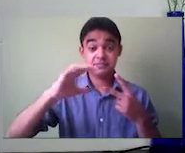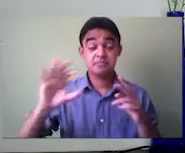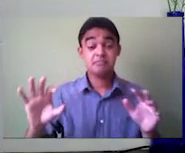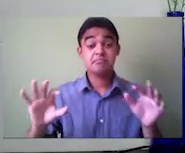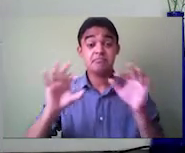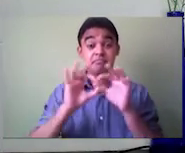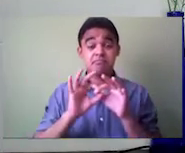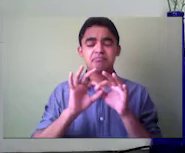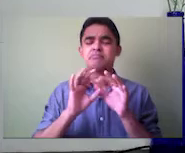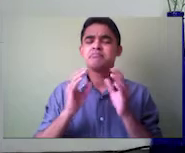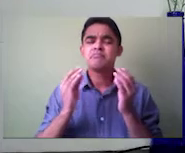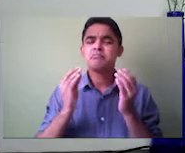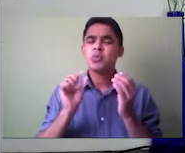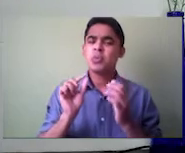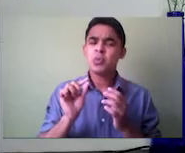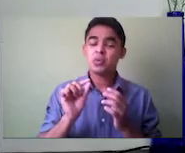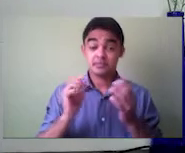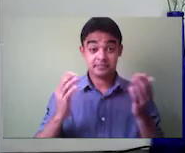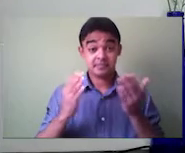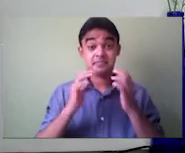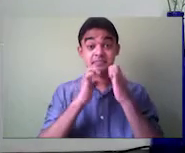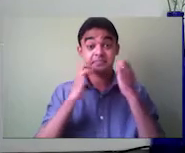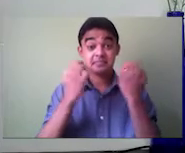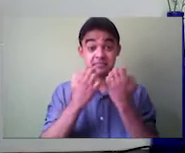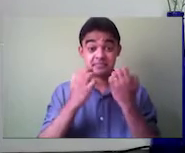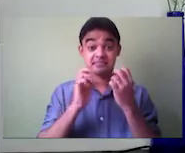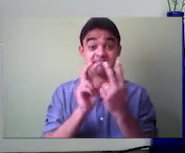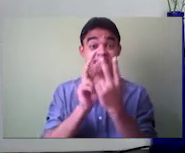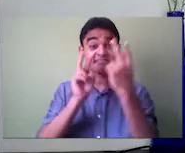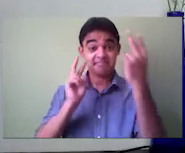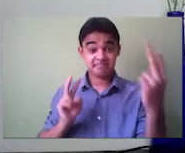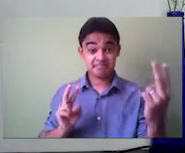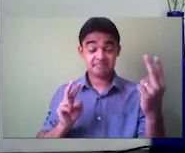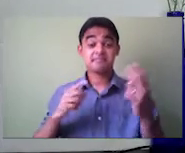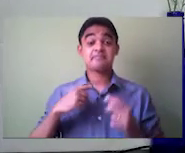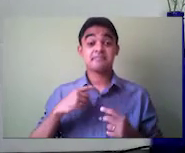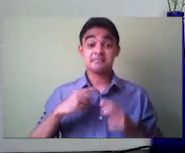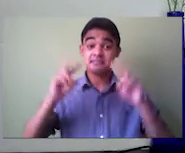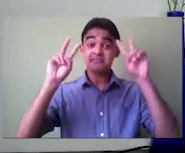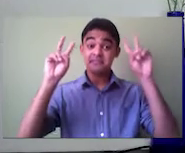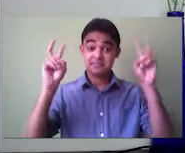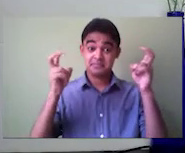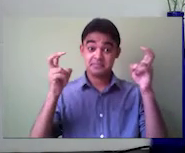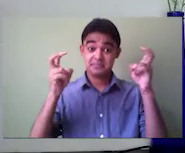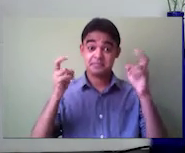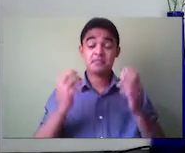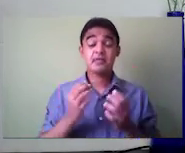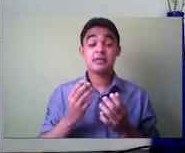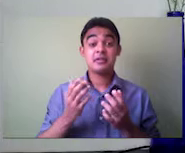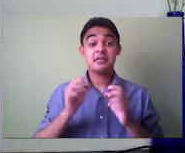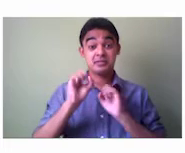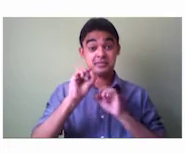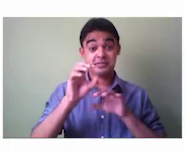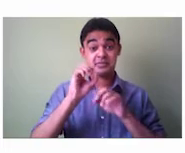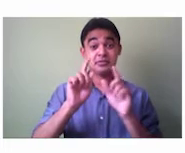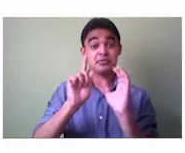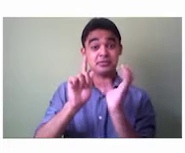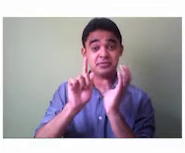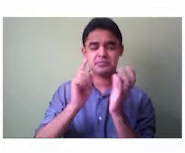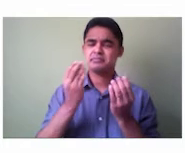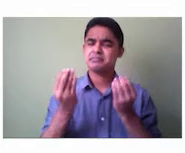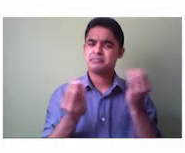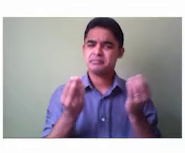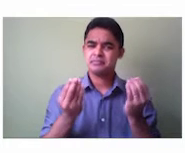parceria com o Centro Acadêmico do curso, realiza evento online com o tema Círculo de Debate e Educação Geográfica. A